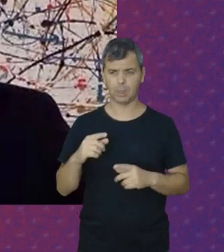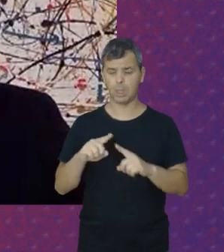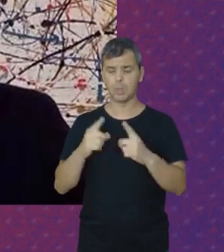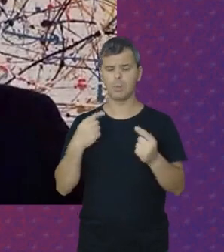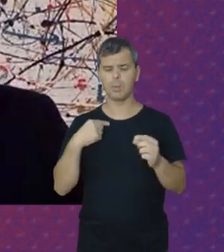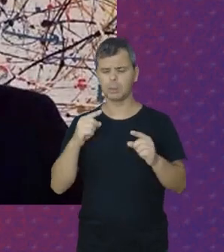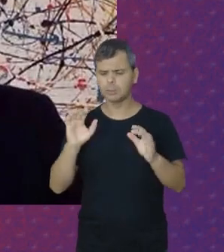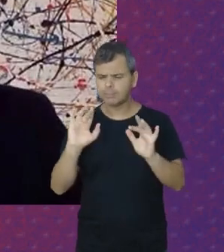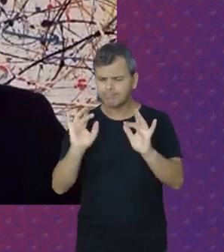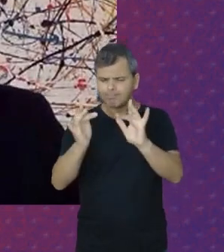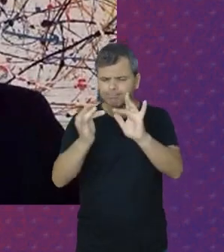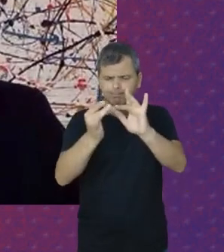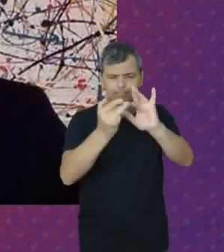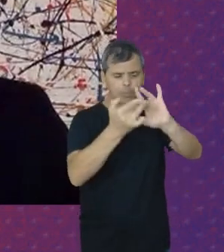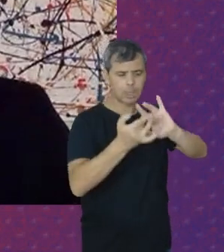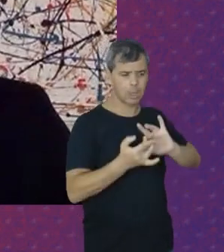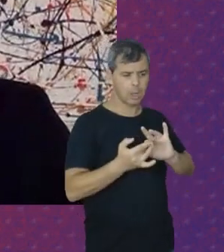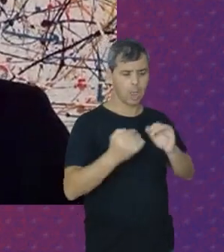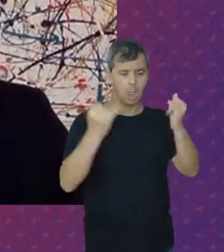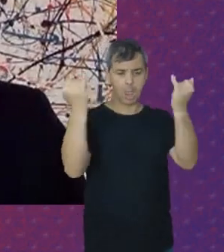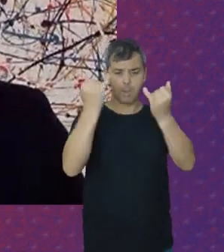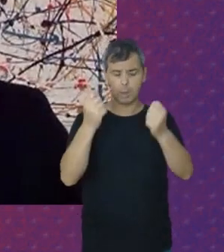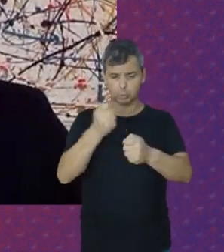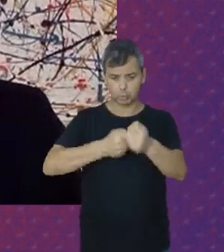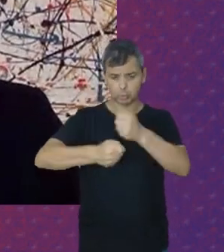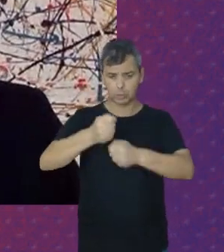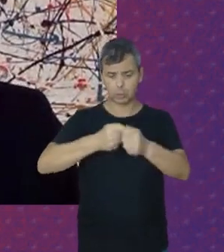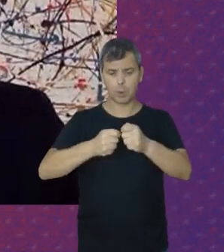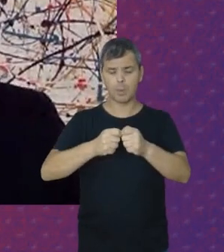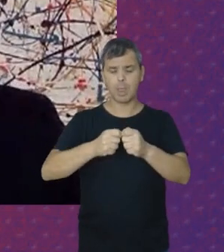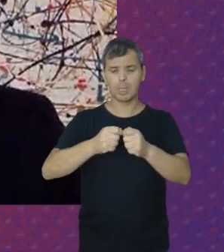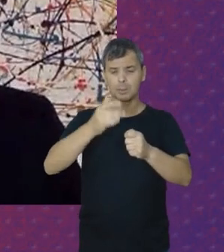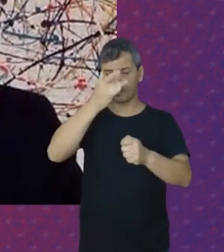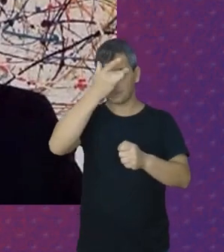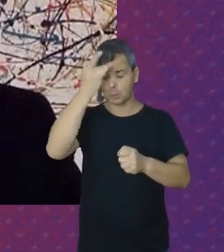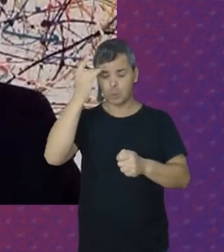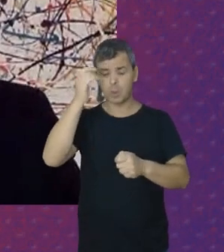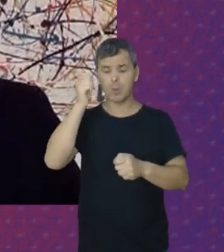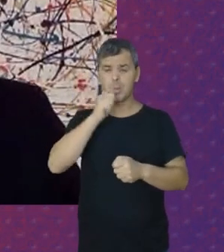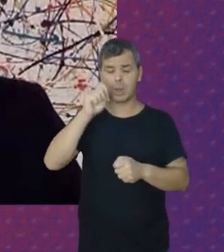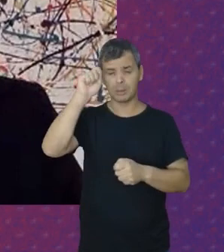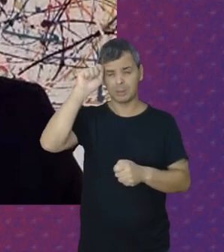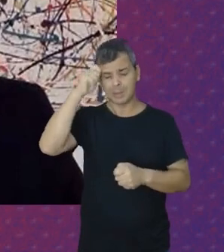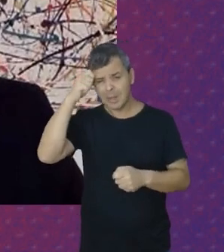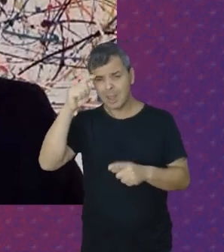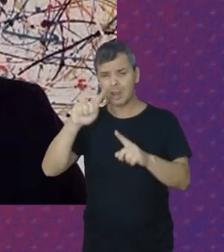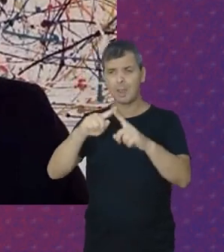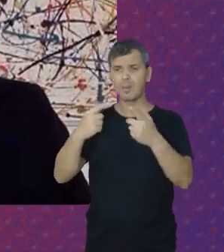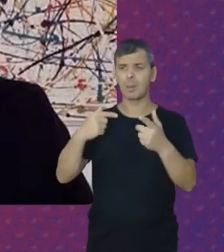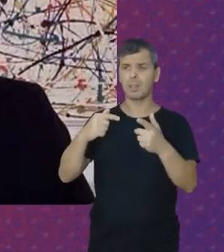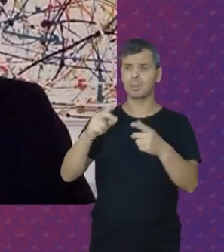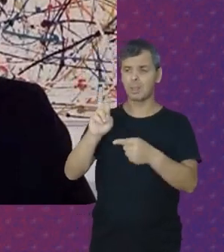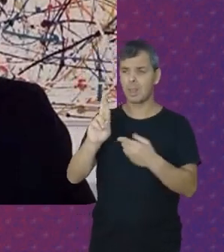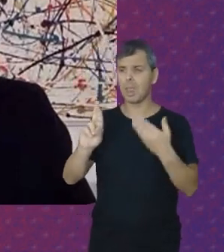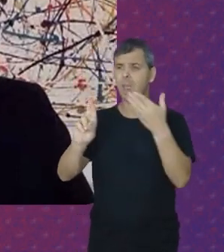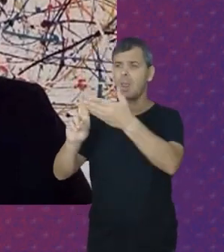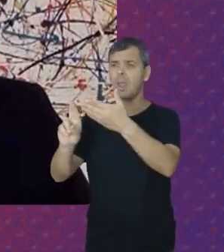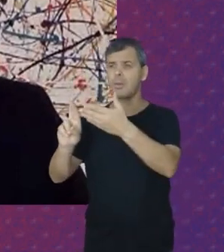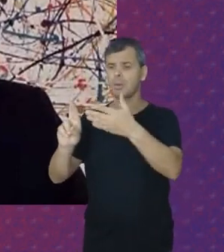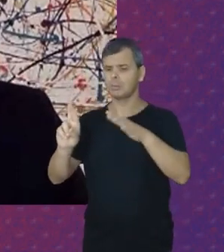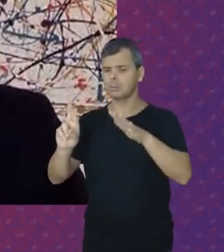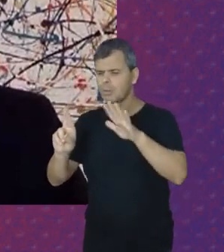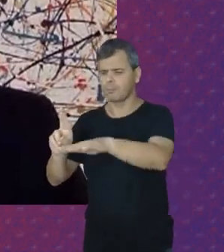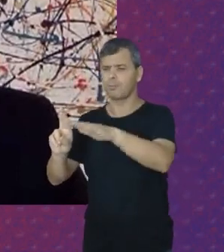ligado Às imagens De controle Sobre as mulheres Negras As representações Hegemônicas Sobre as mulheres